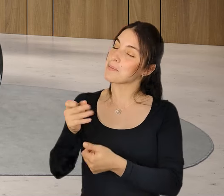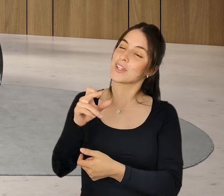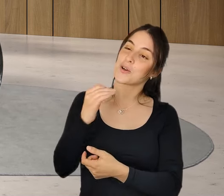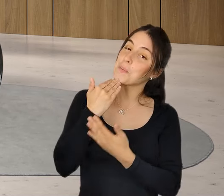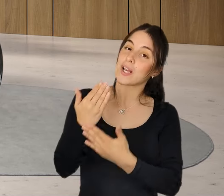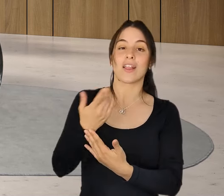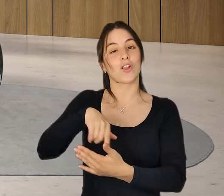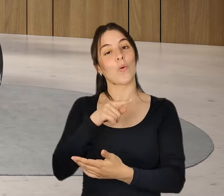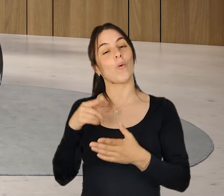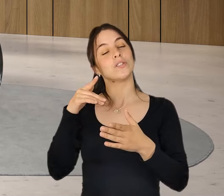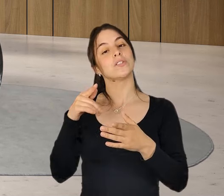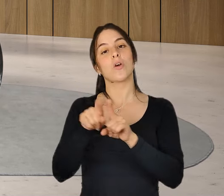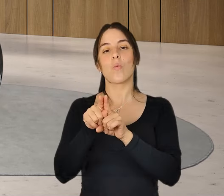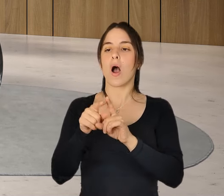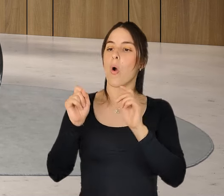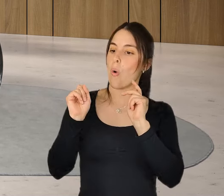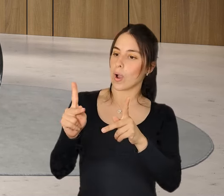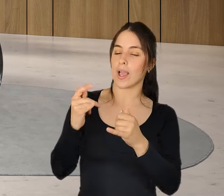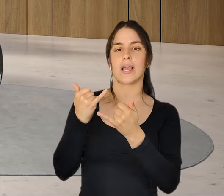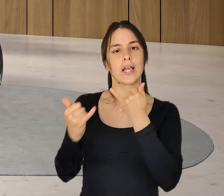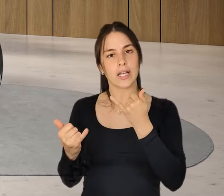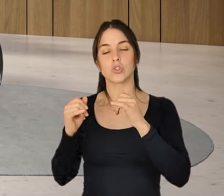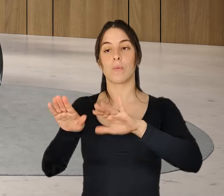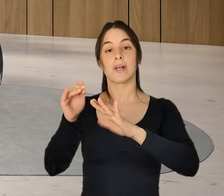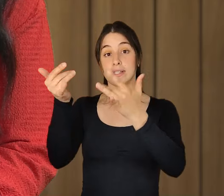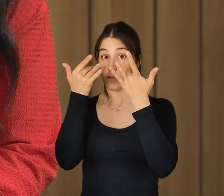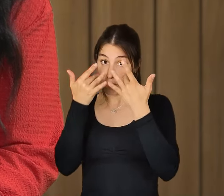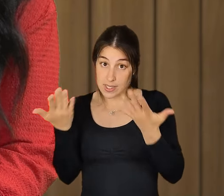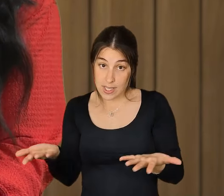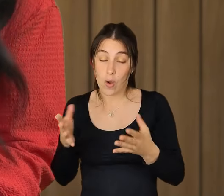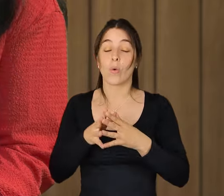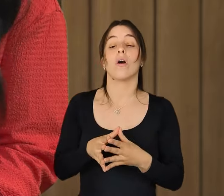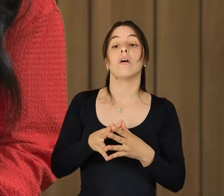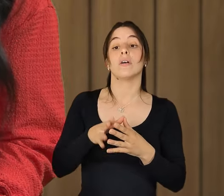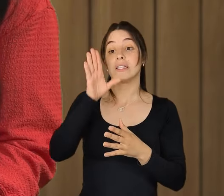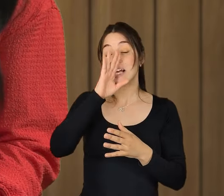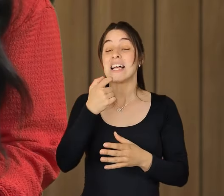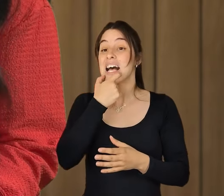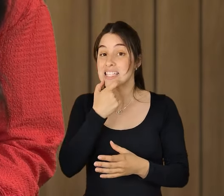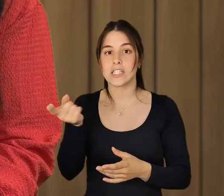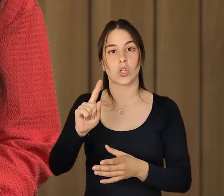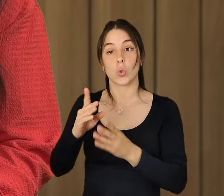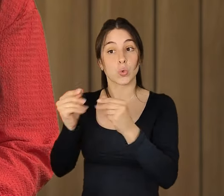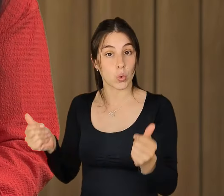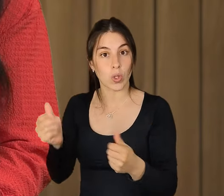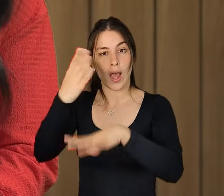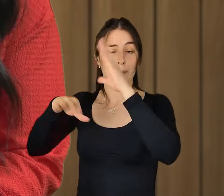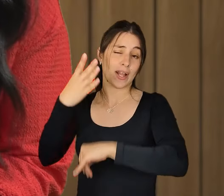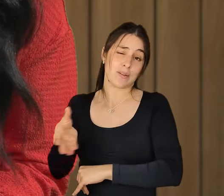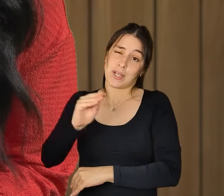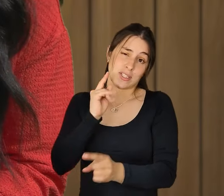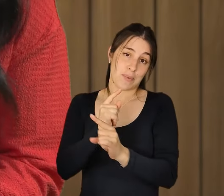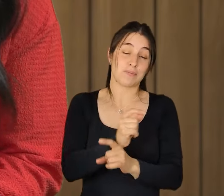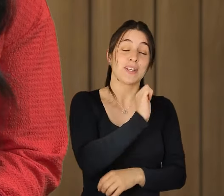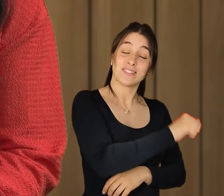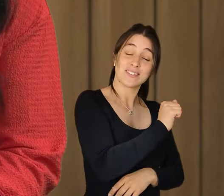obrigada. Ficamos aqui com a mensagem do arriscar com informação, não é? Sim. E se não resultar, aprenderam mais. Eu acho que esta também é uma